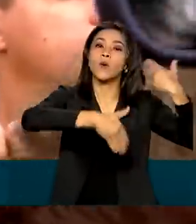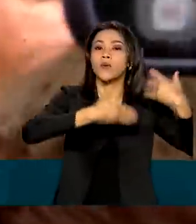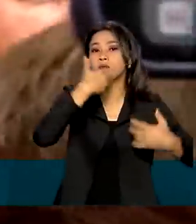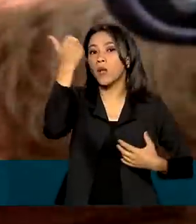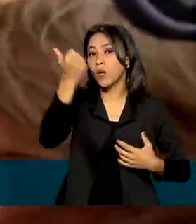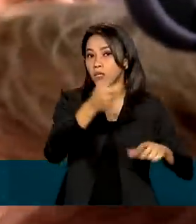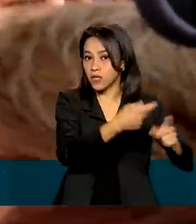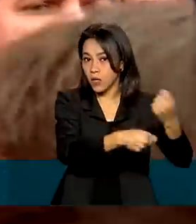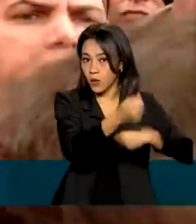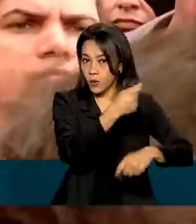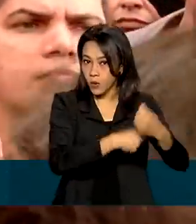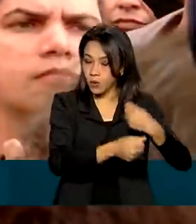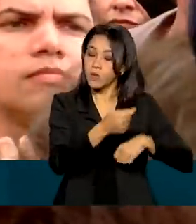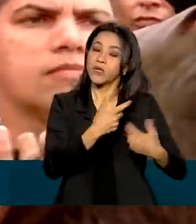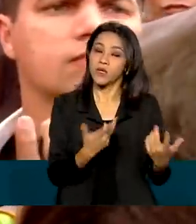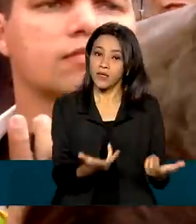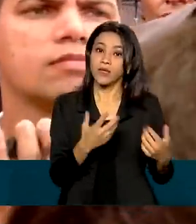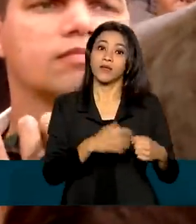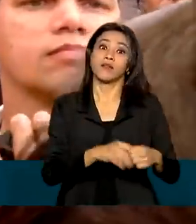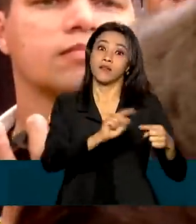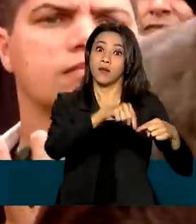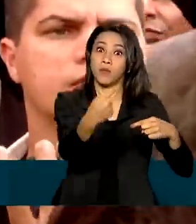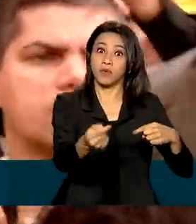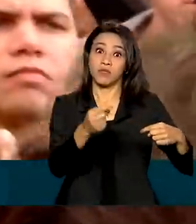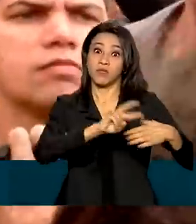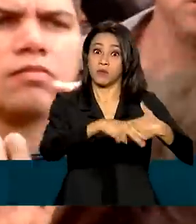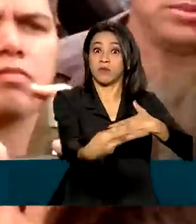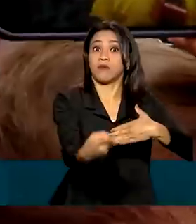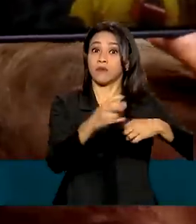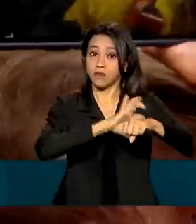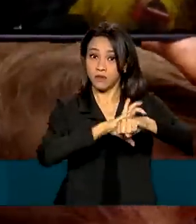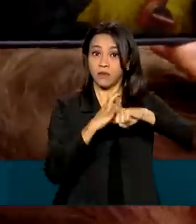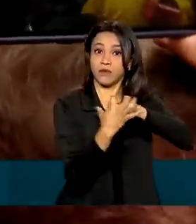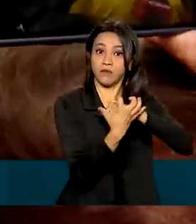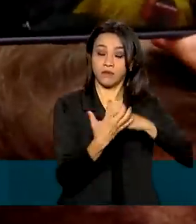economia após o enfrentamento da pandemia de covid-19.